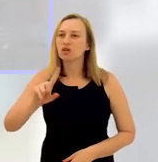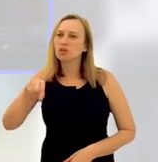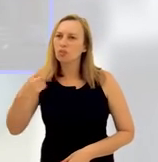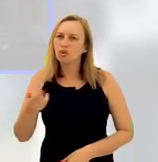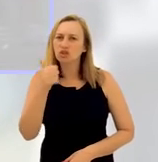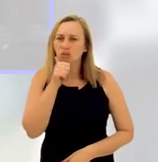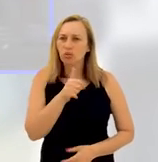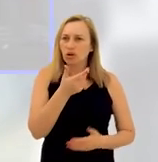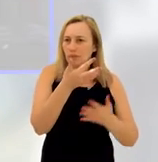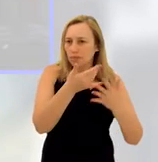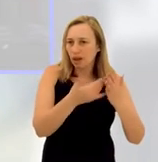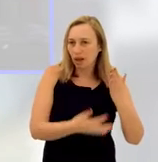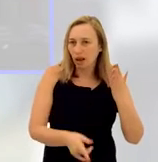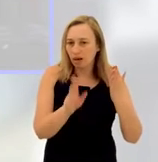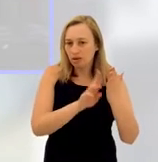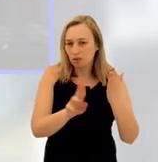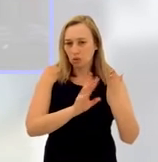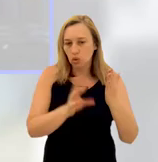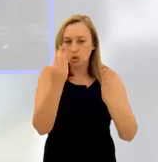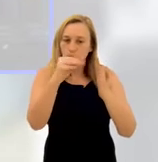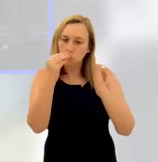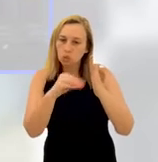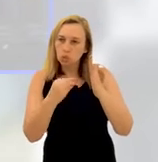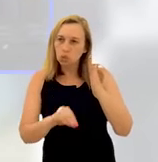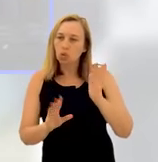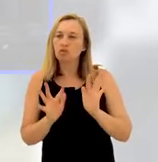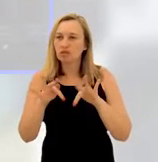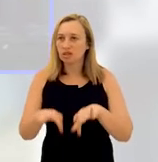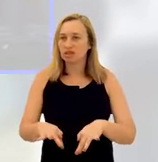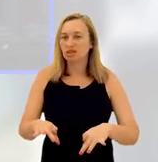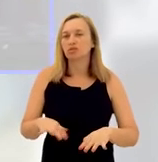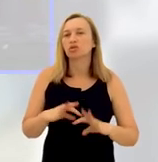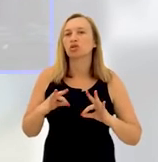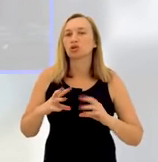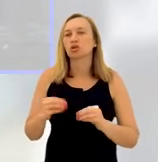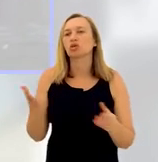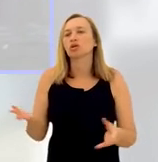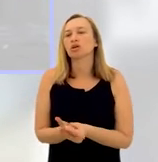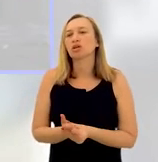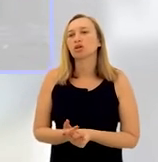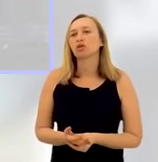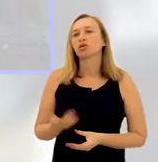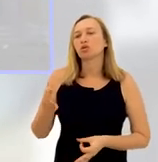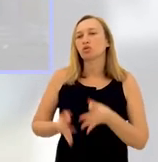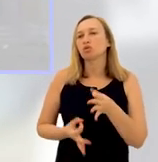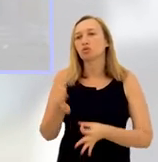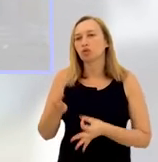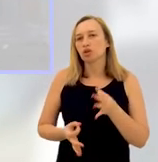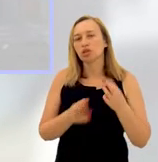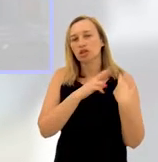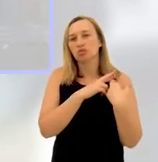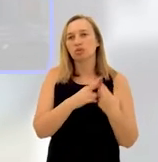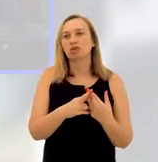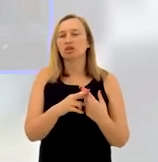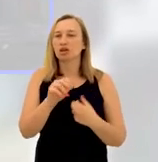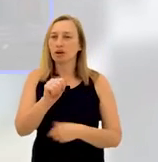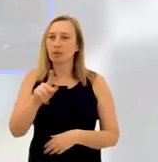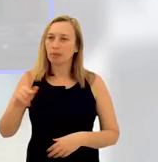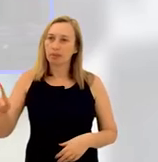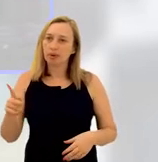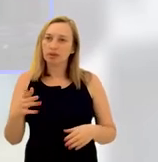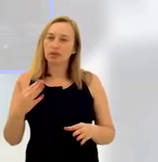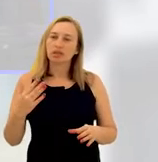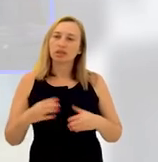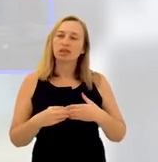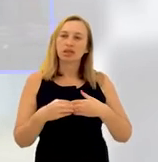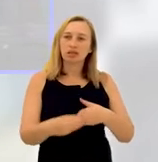É, Rafael, depois que a mulher preenche esse formulário, então, como é que se dá a finalização do processo? O juizado responsável, já que o